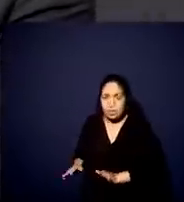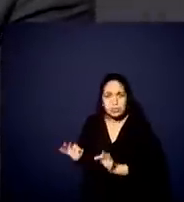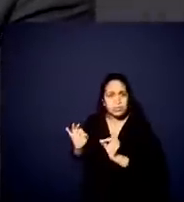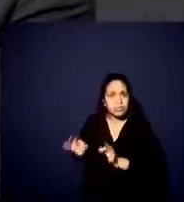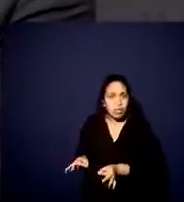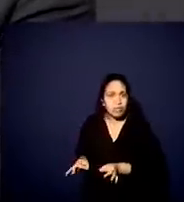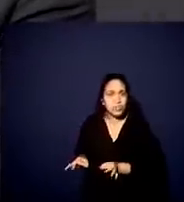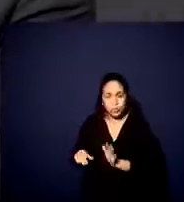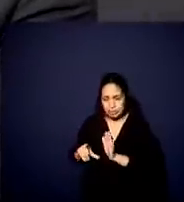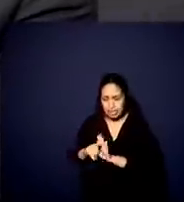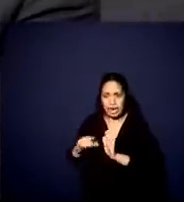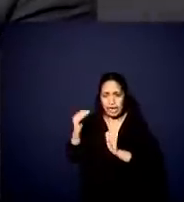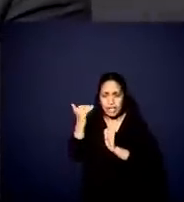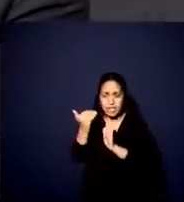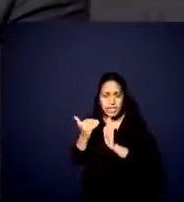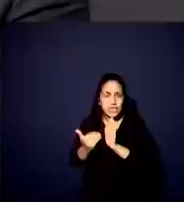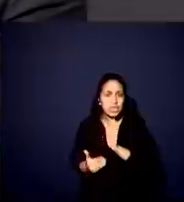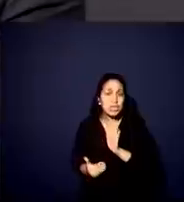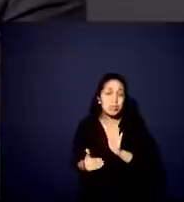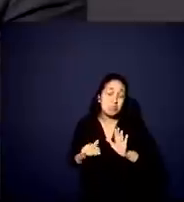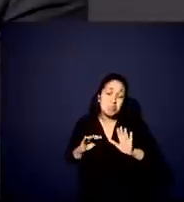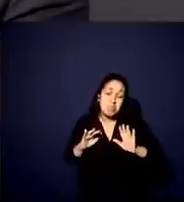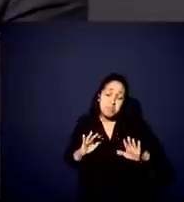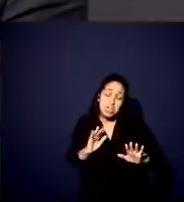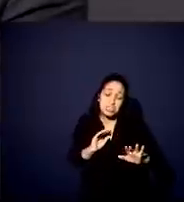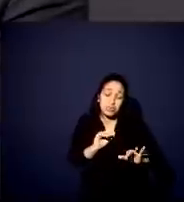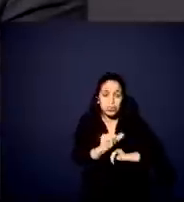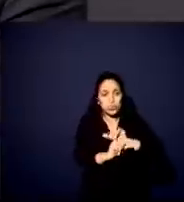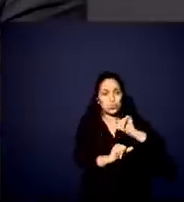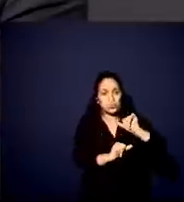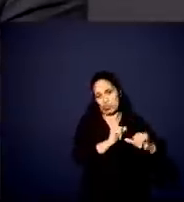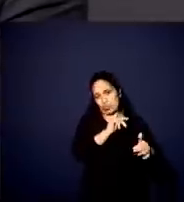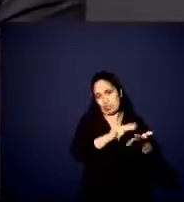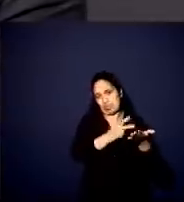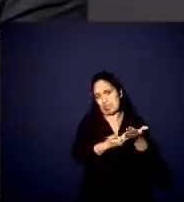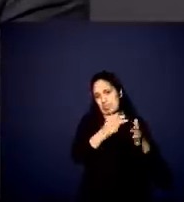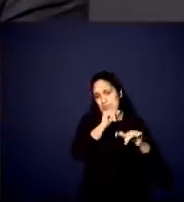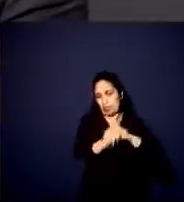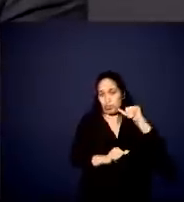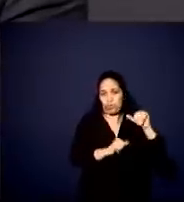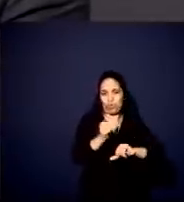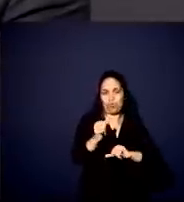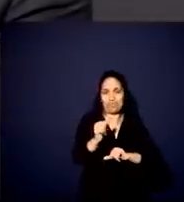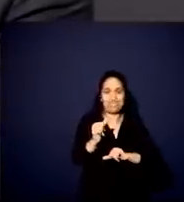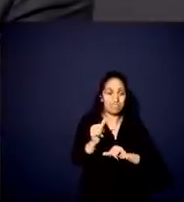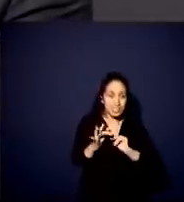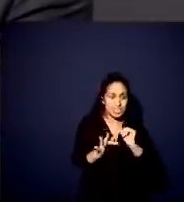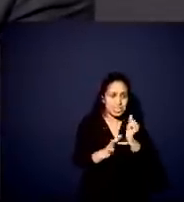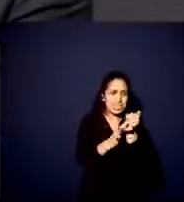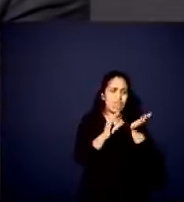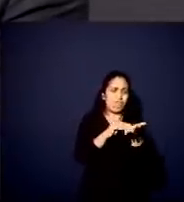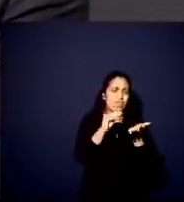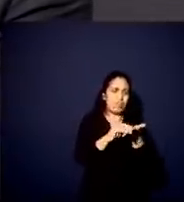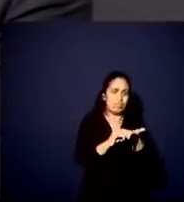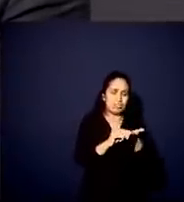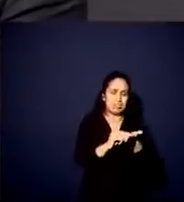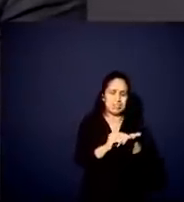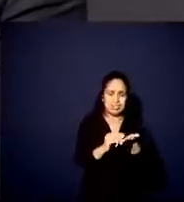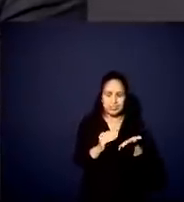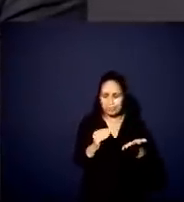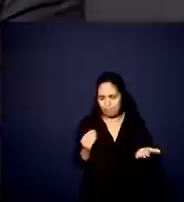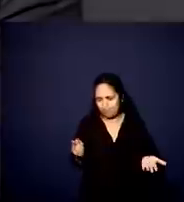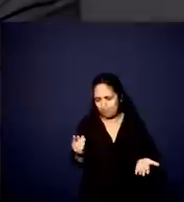da legislação ali, mas houve uma mudança de interpretação e essa insegurança, essa incerteza, geram